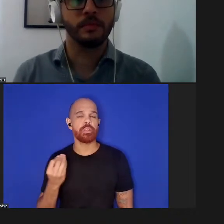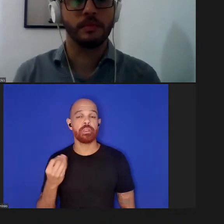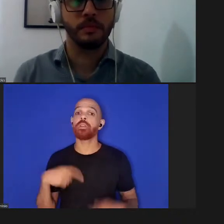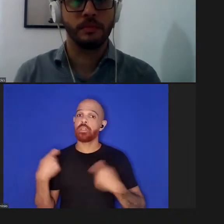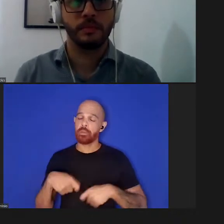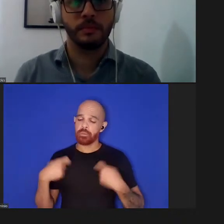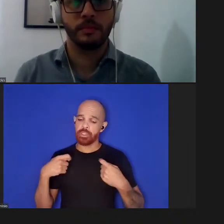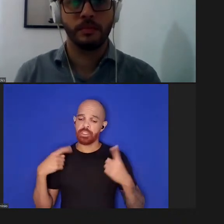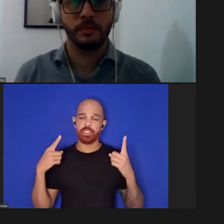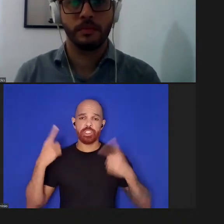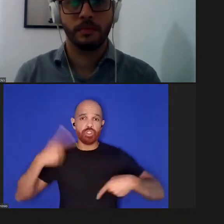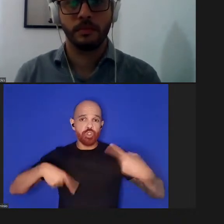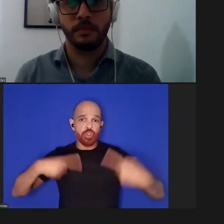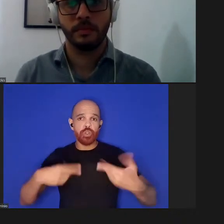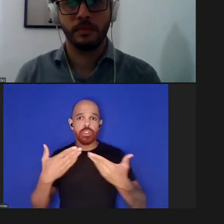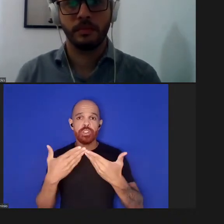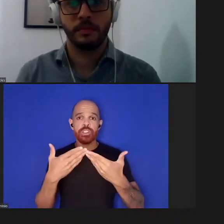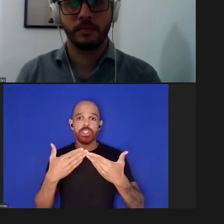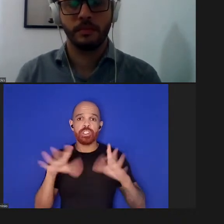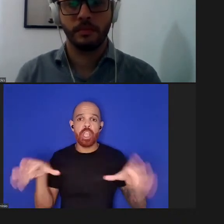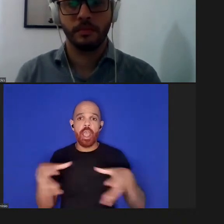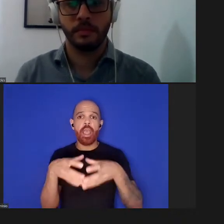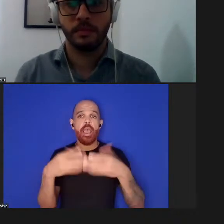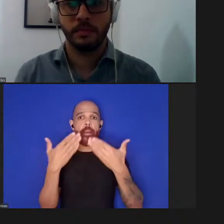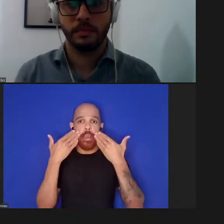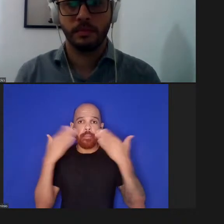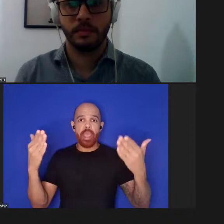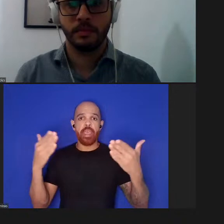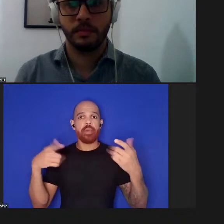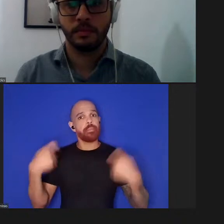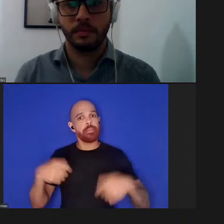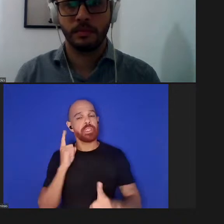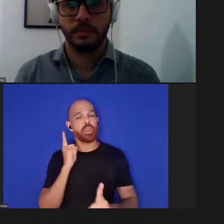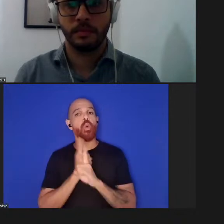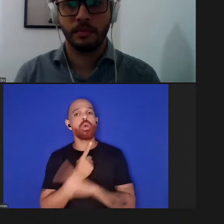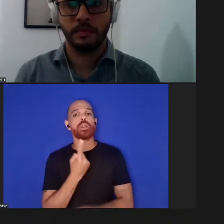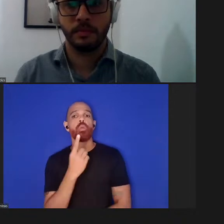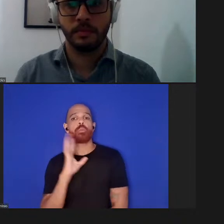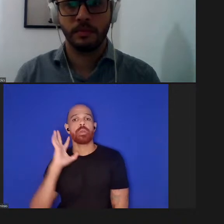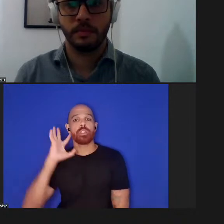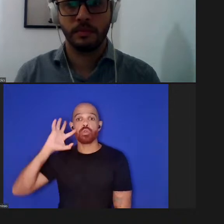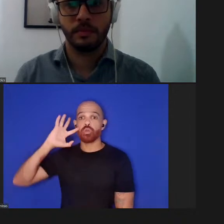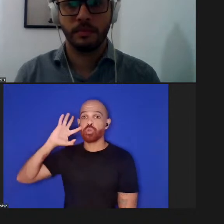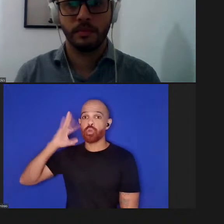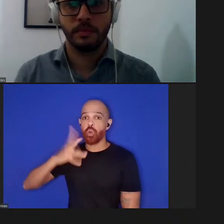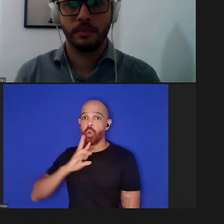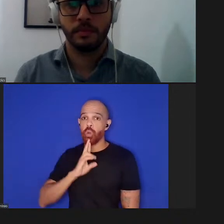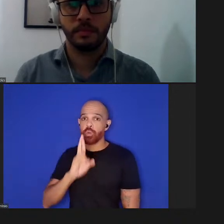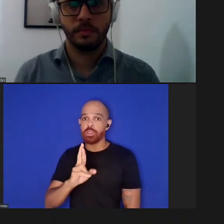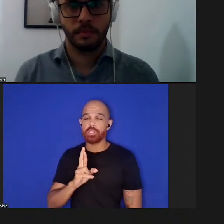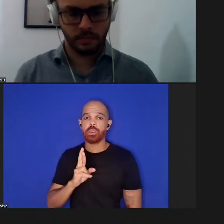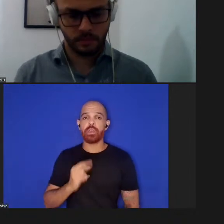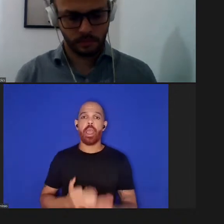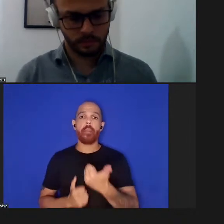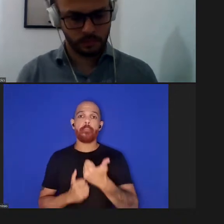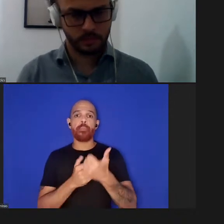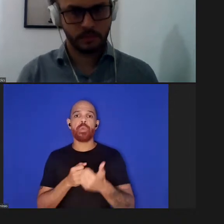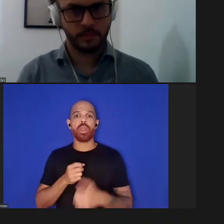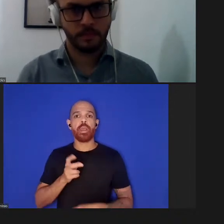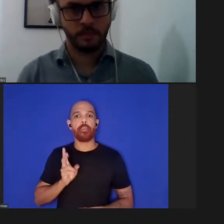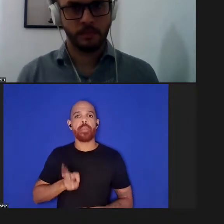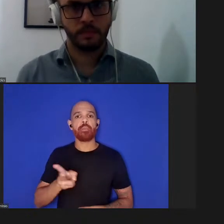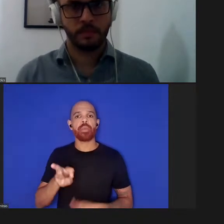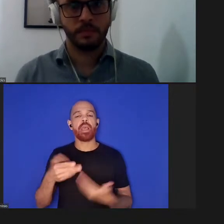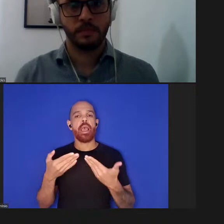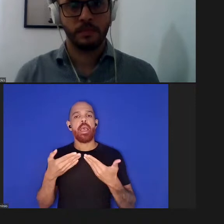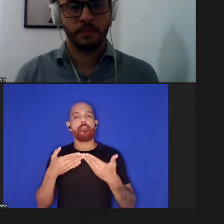abertamente precisamos encontrar uma solução que de fato apoie uma permanência uma abertura dessa ciência que